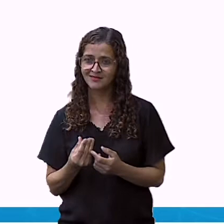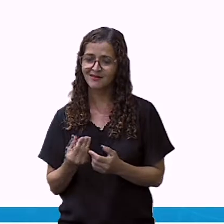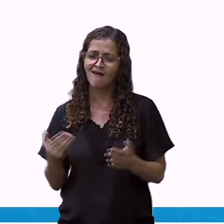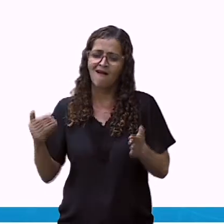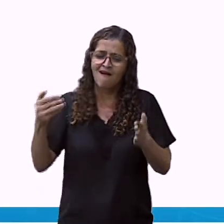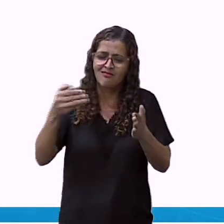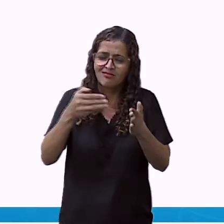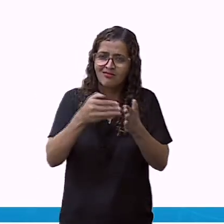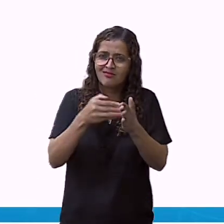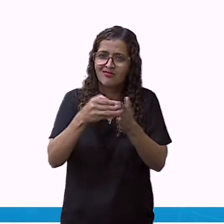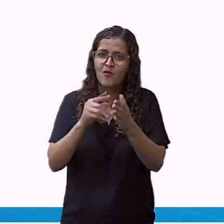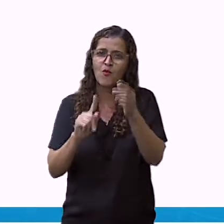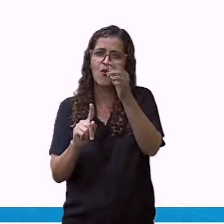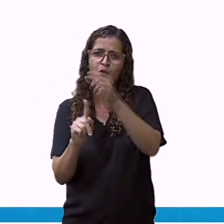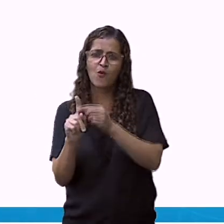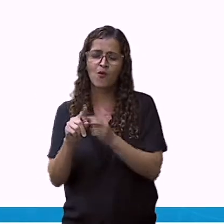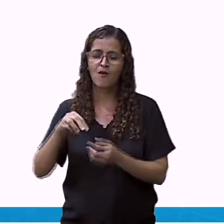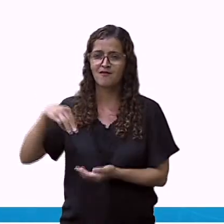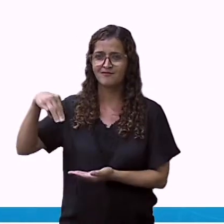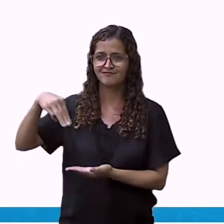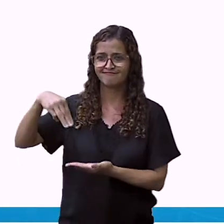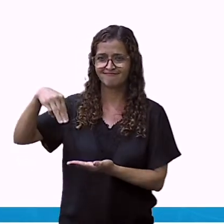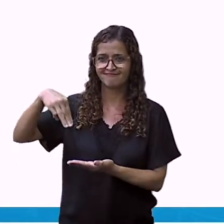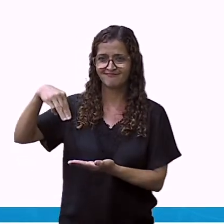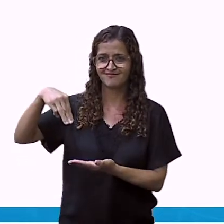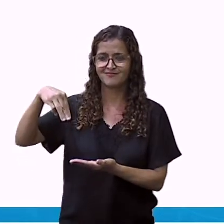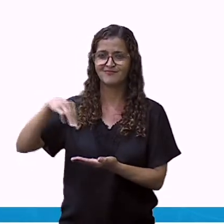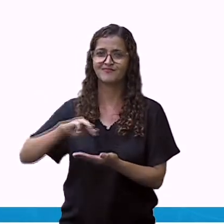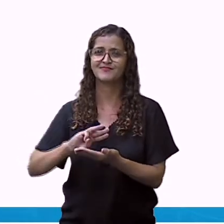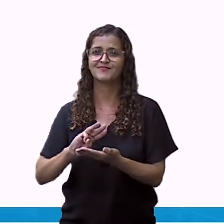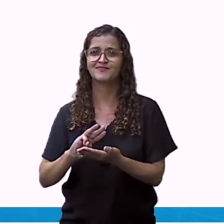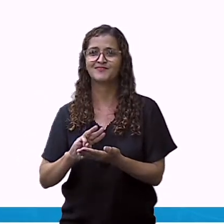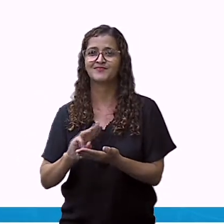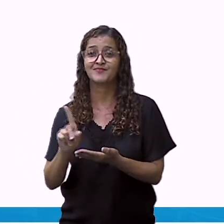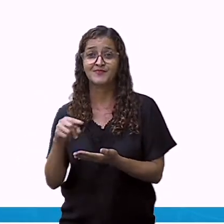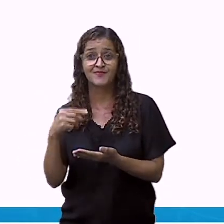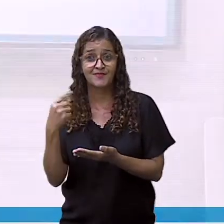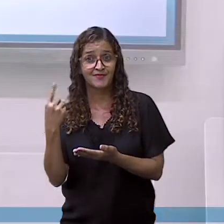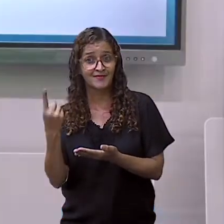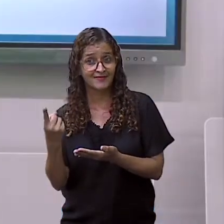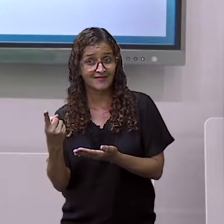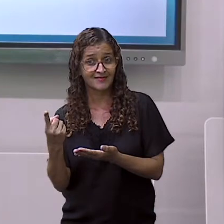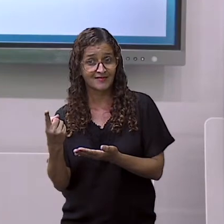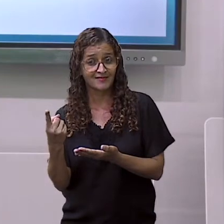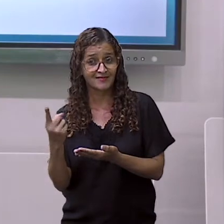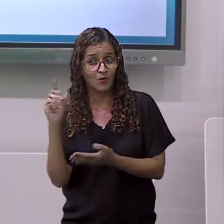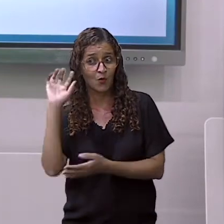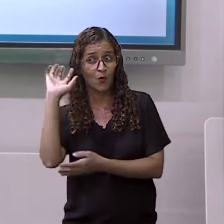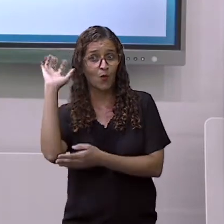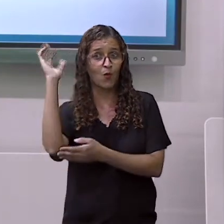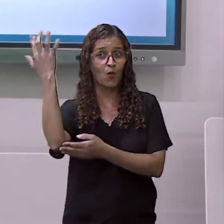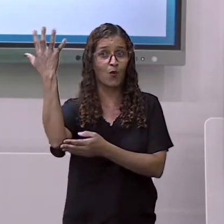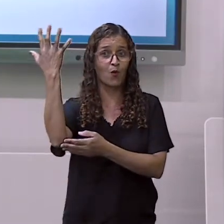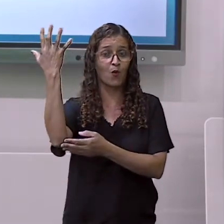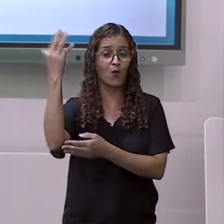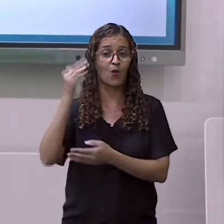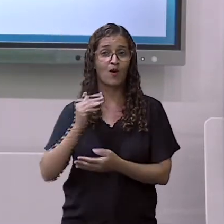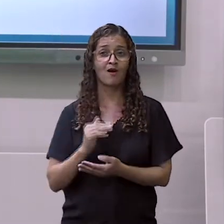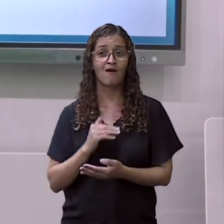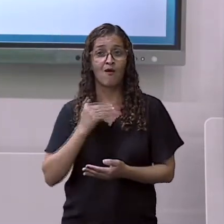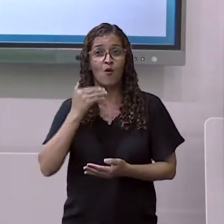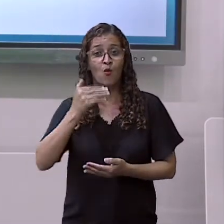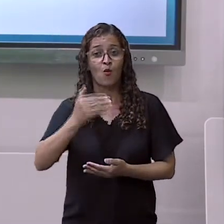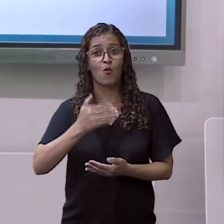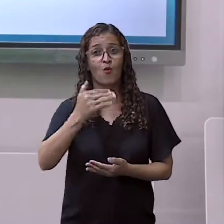Então, assim que nós saímos da primavera, vai vir a próxima estação, que ela começa quando?